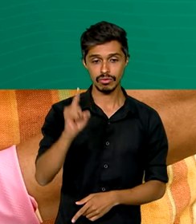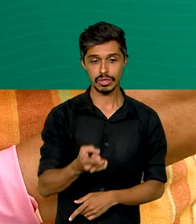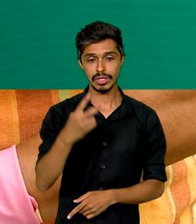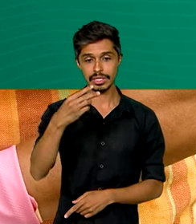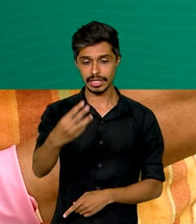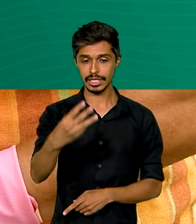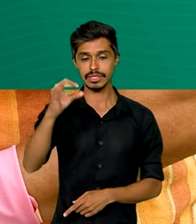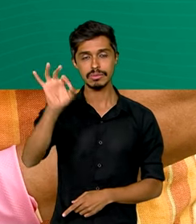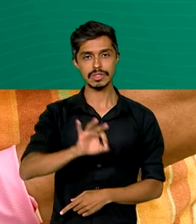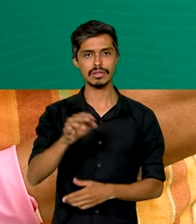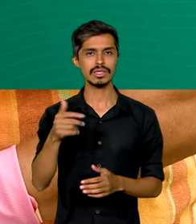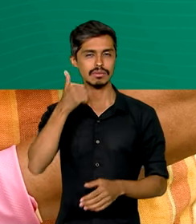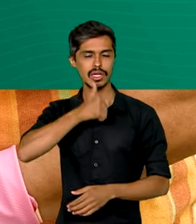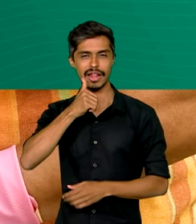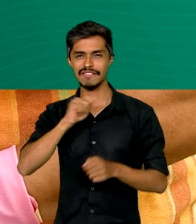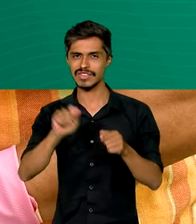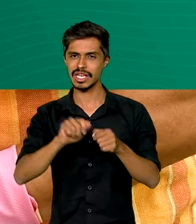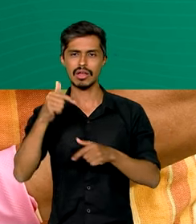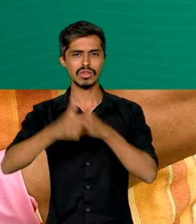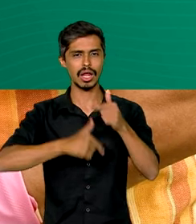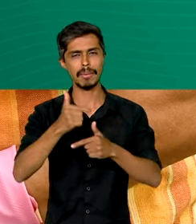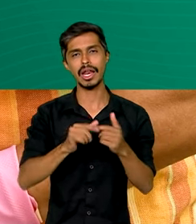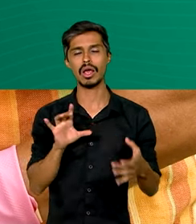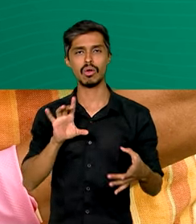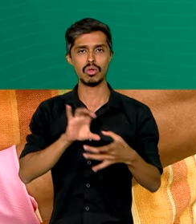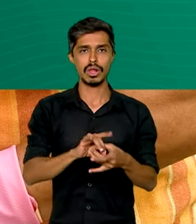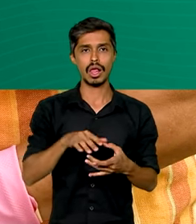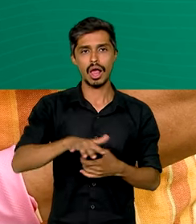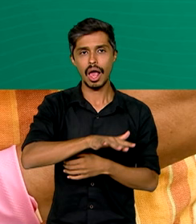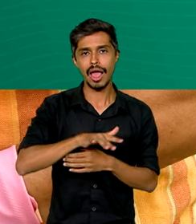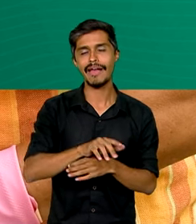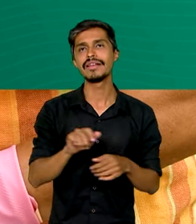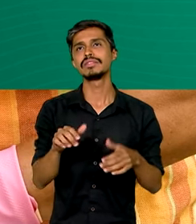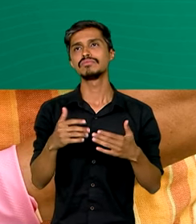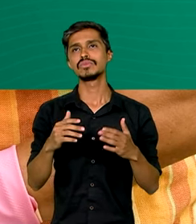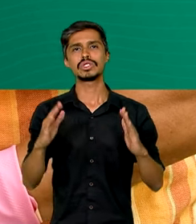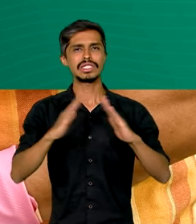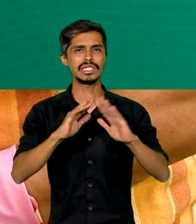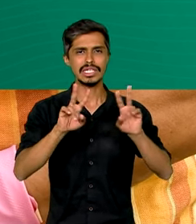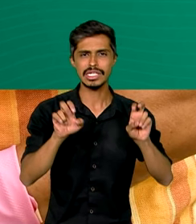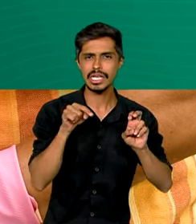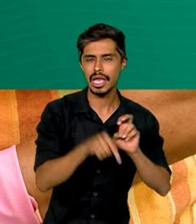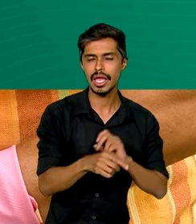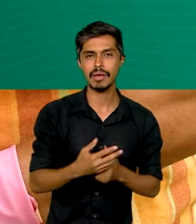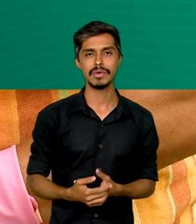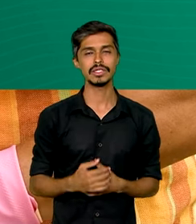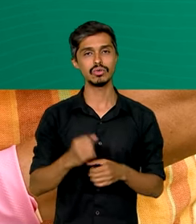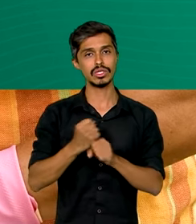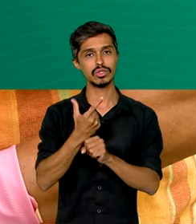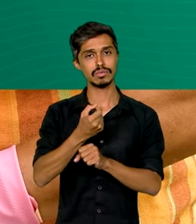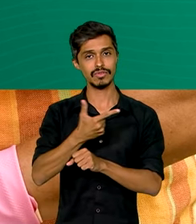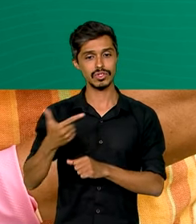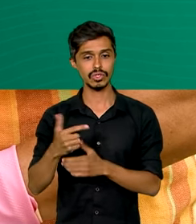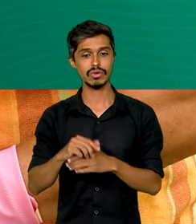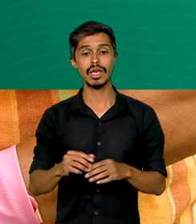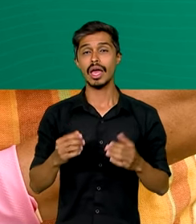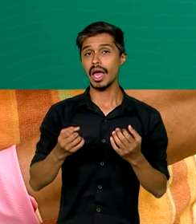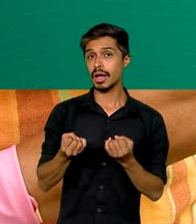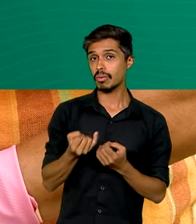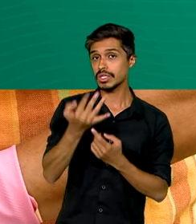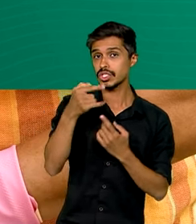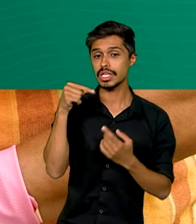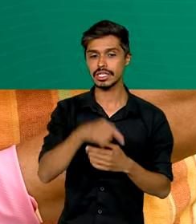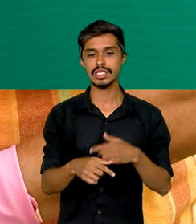das mulheres realizaram alguma atividade relacionada a afazeres domésticos em 2022, essa proporção